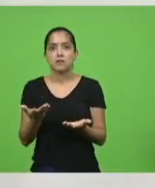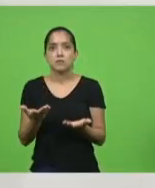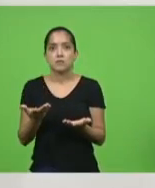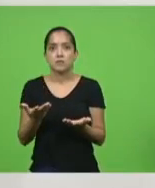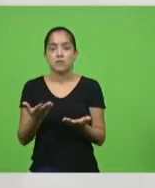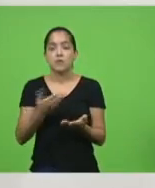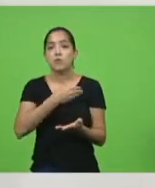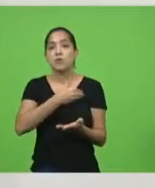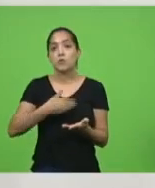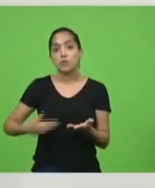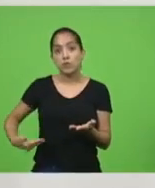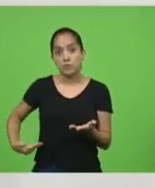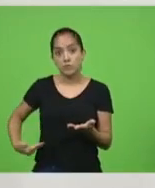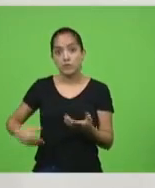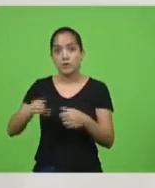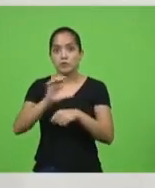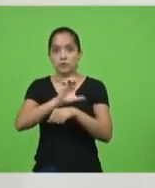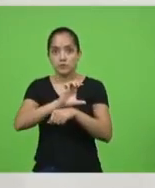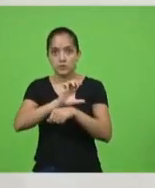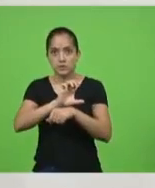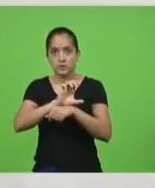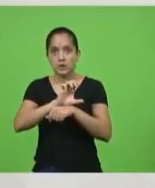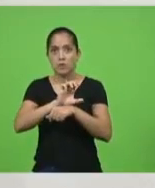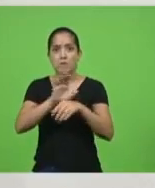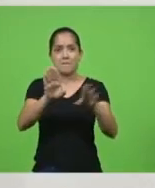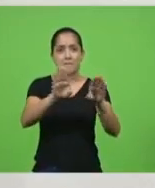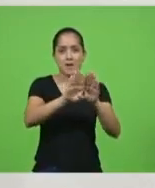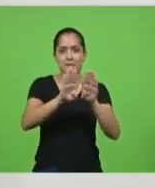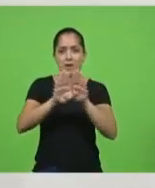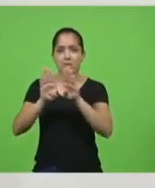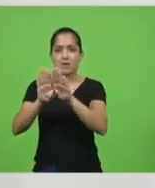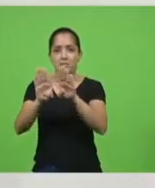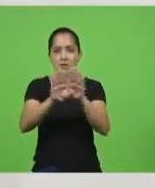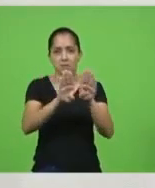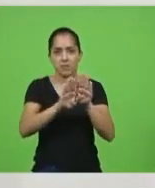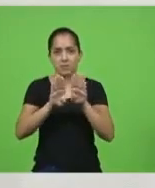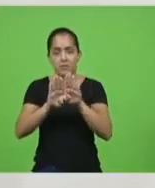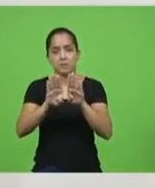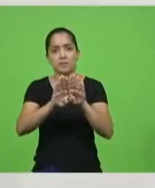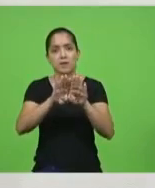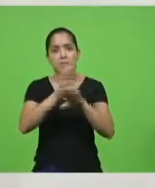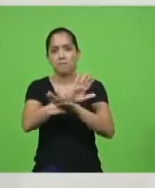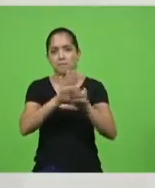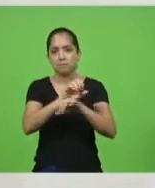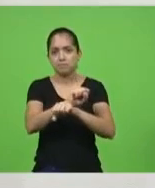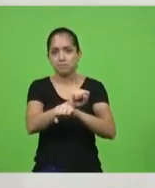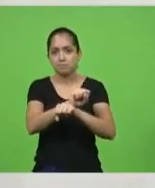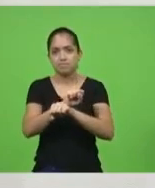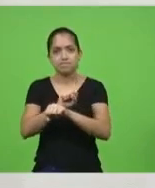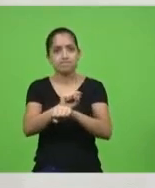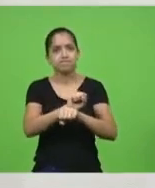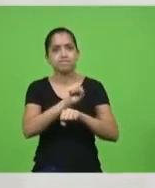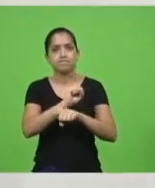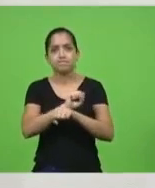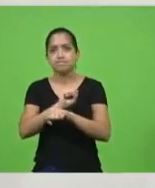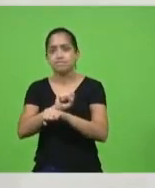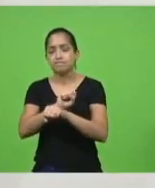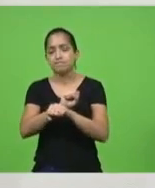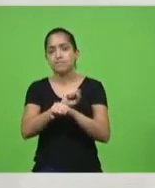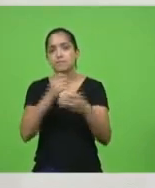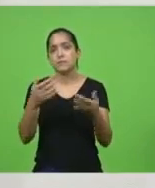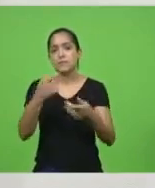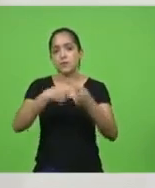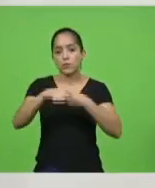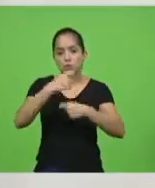governo do Estado decretava o lockdown em Santa Catarina, para tudo, para a economia, para os